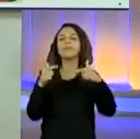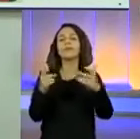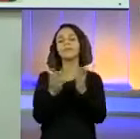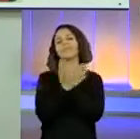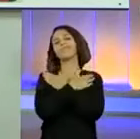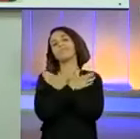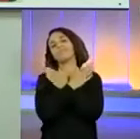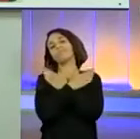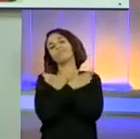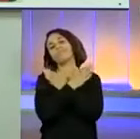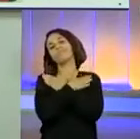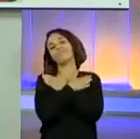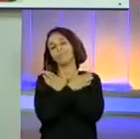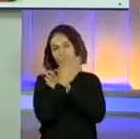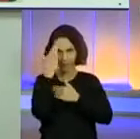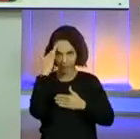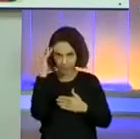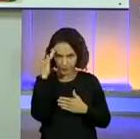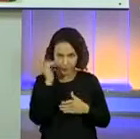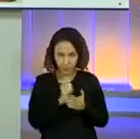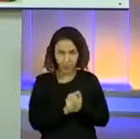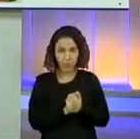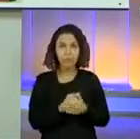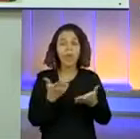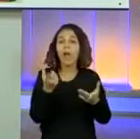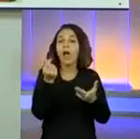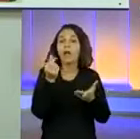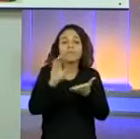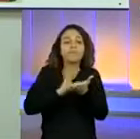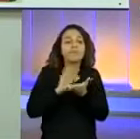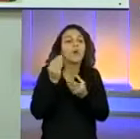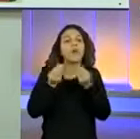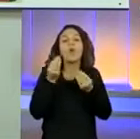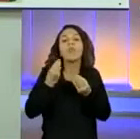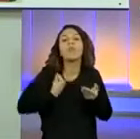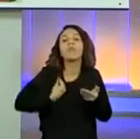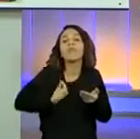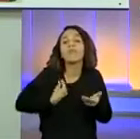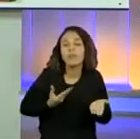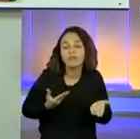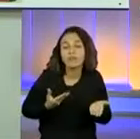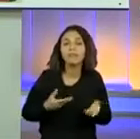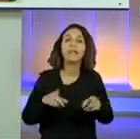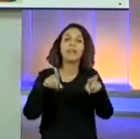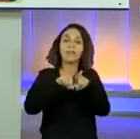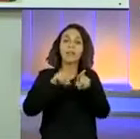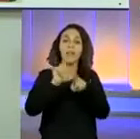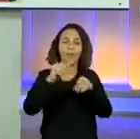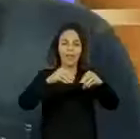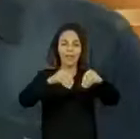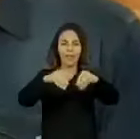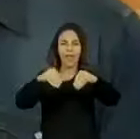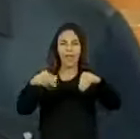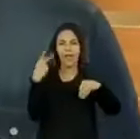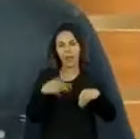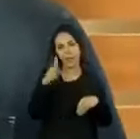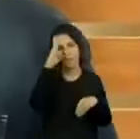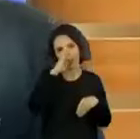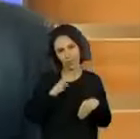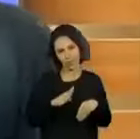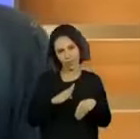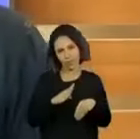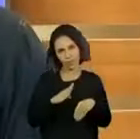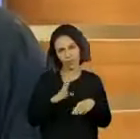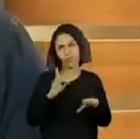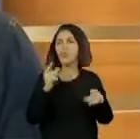emprego. Aí ela sai. Tudo bem? Outro fator também, infelizmente, é a distribuição de terras no Brasil. Sabe o que é isso?